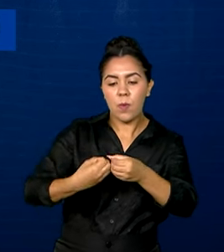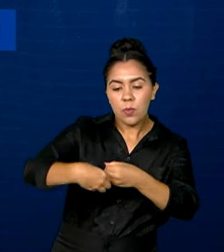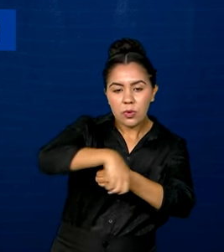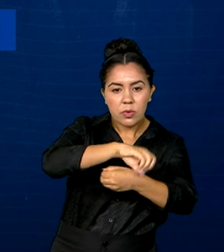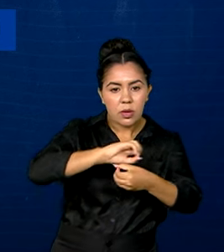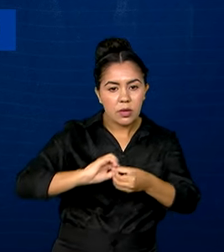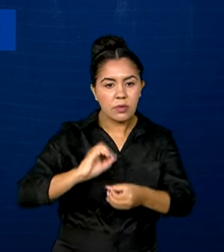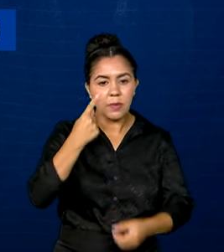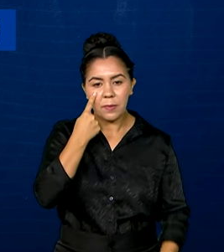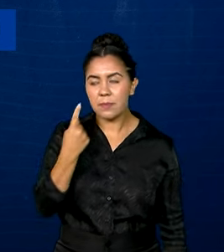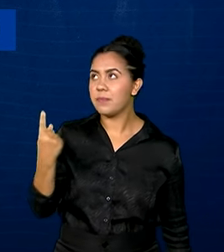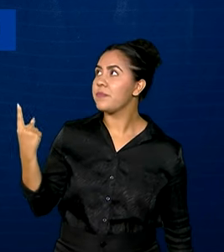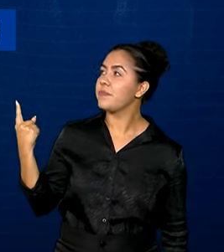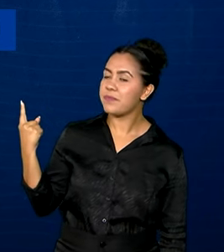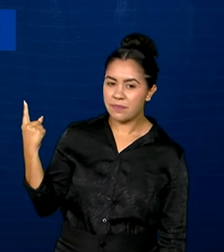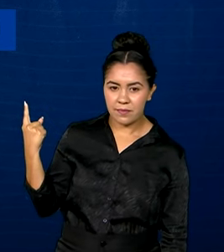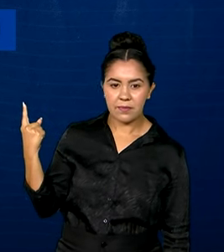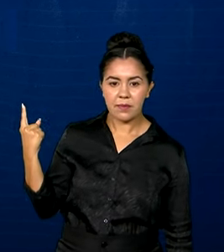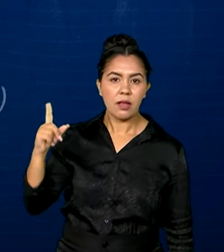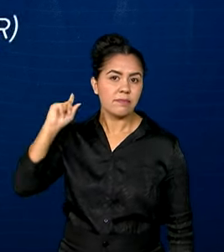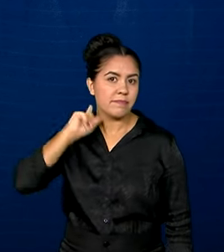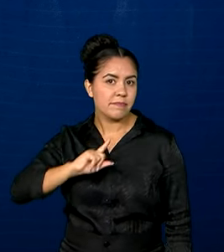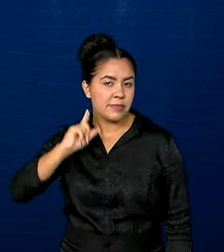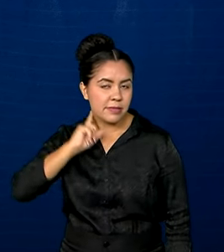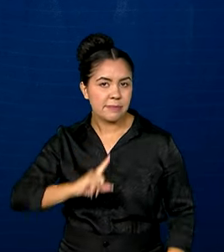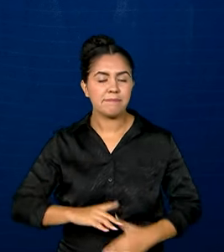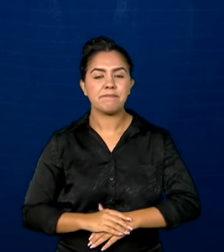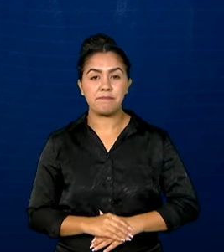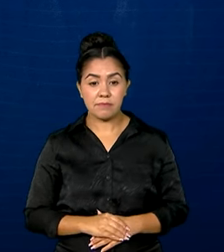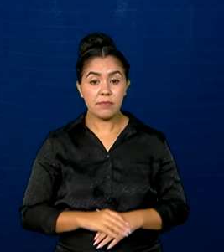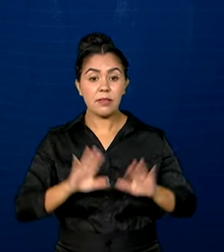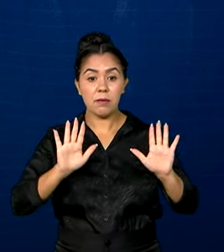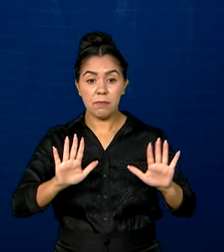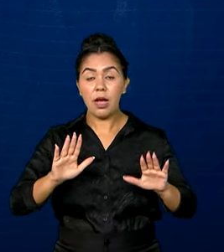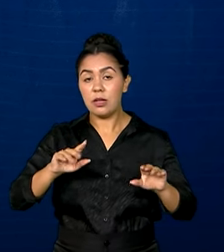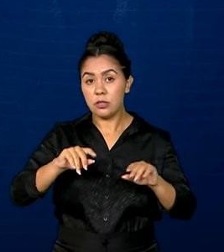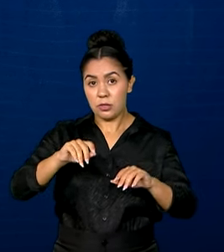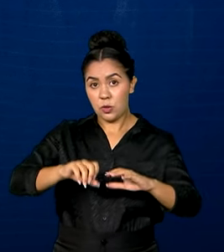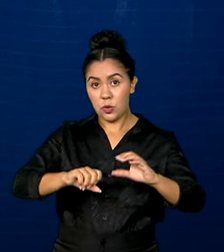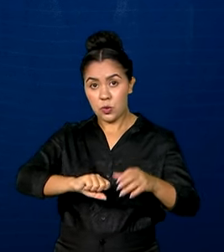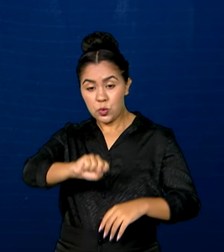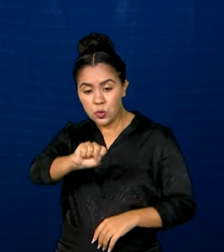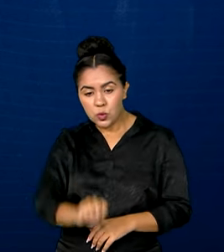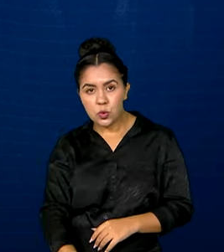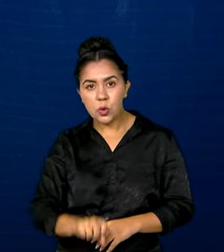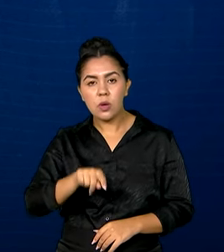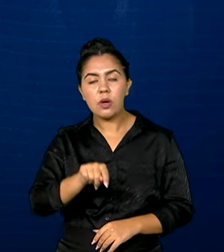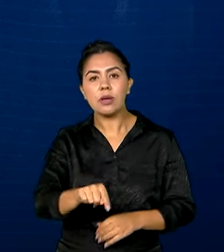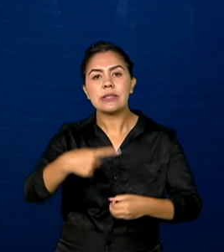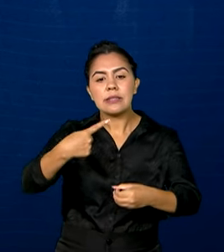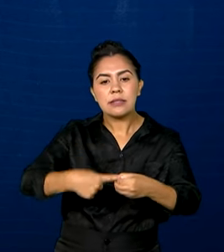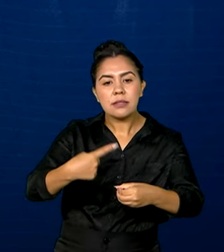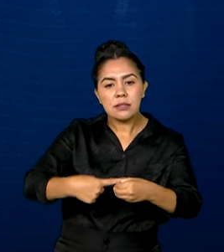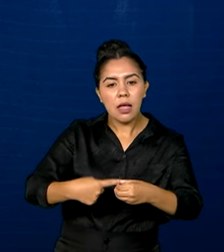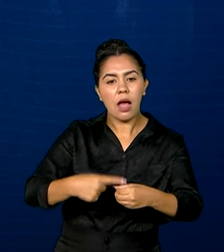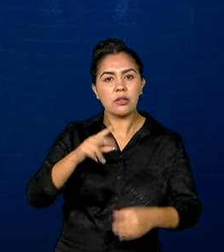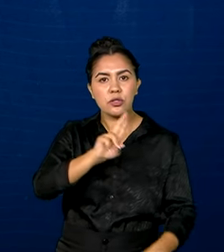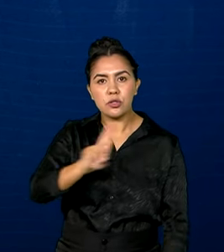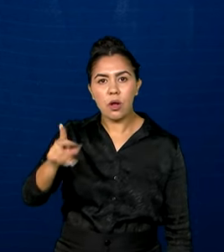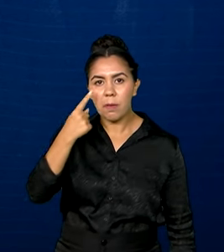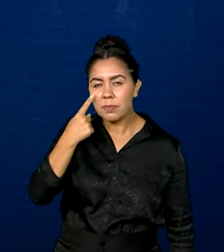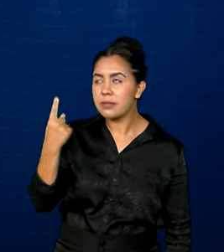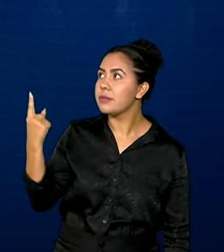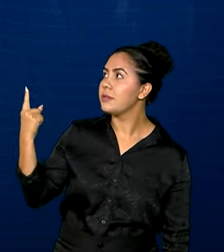Lima e Patos de Minas, em Minas Gerais. No sul, a cidade de Santo Antônio, do sudoeste, no